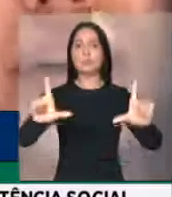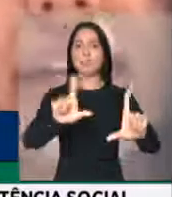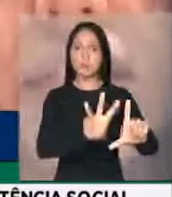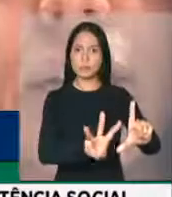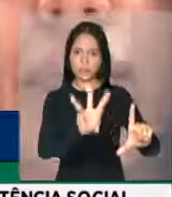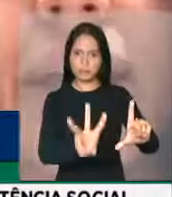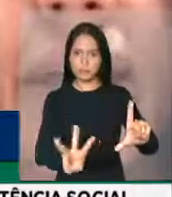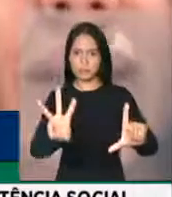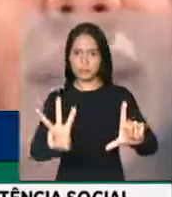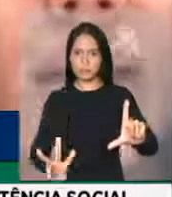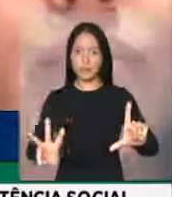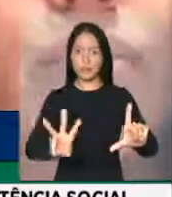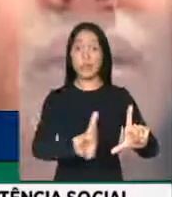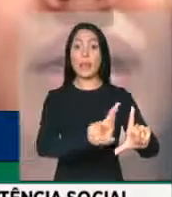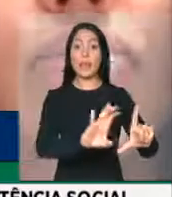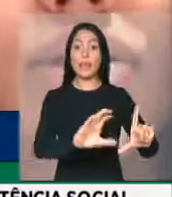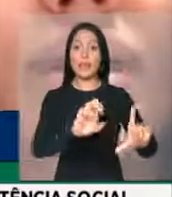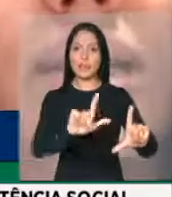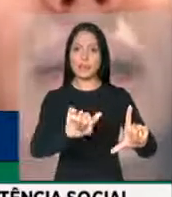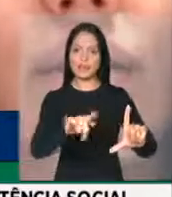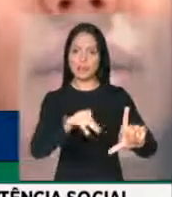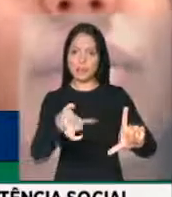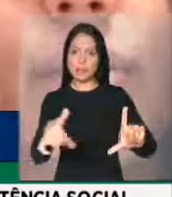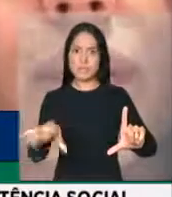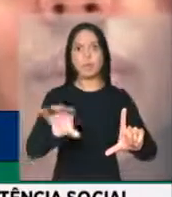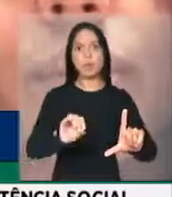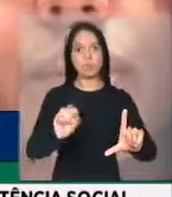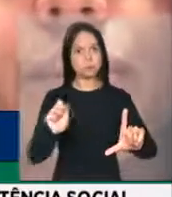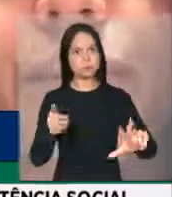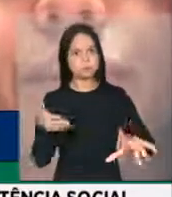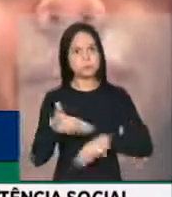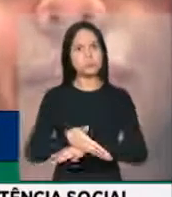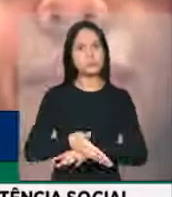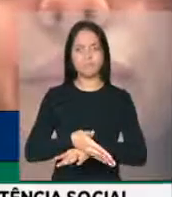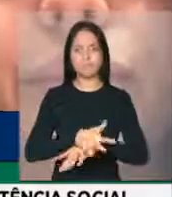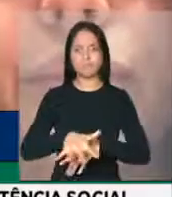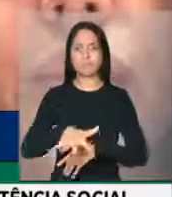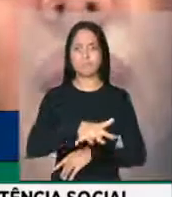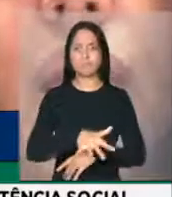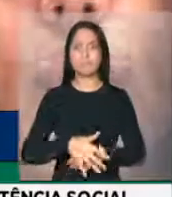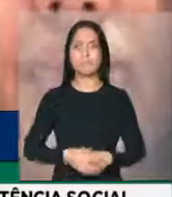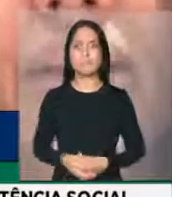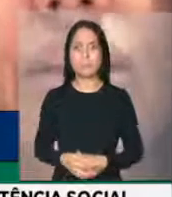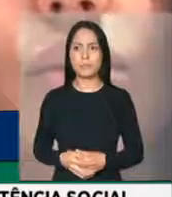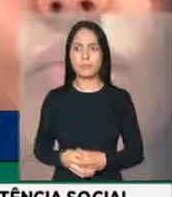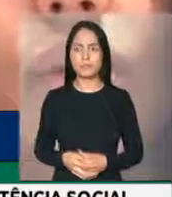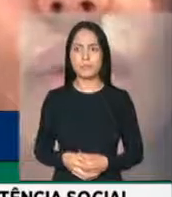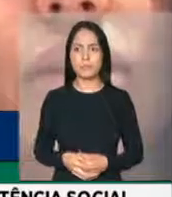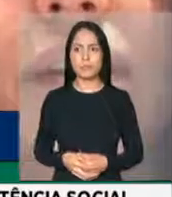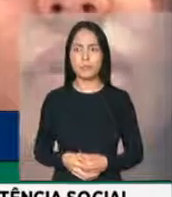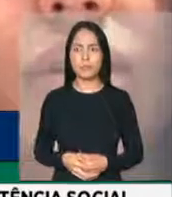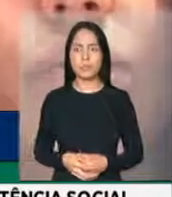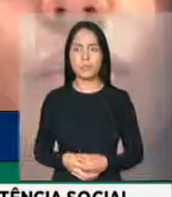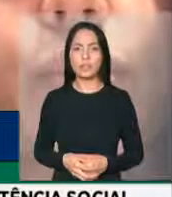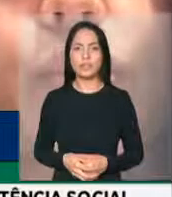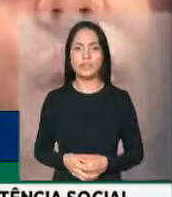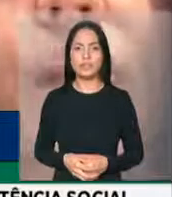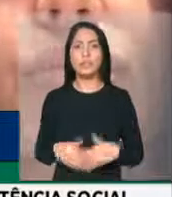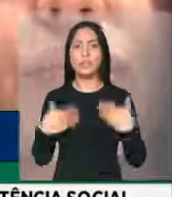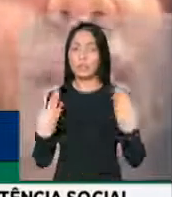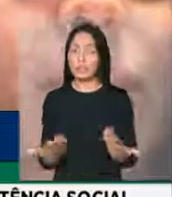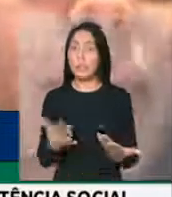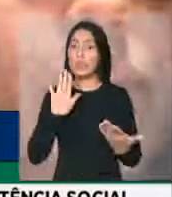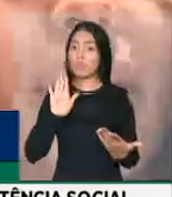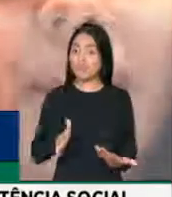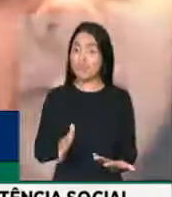reclassificação. Entretanto, consideramos de necessário esse comando, uma vez que o controle dos saldos dentro dos